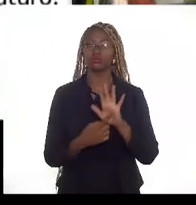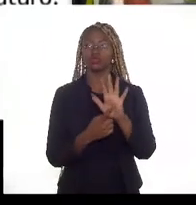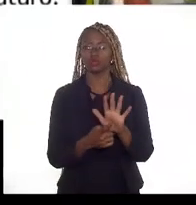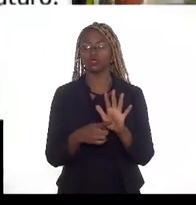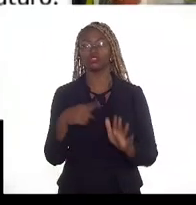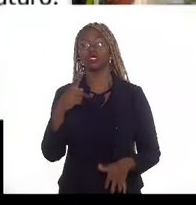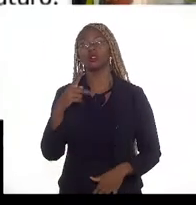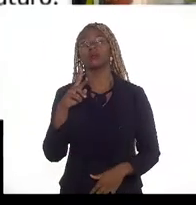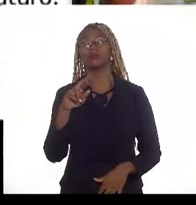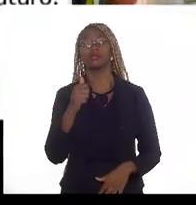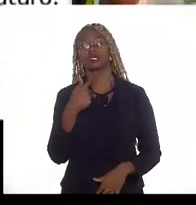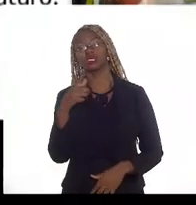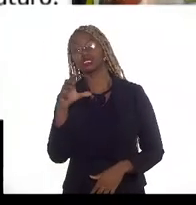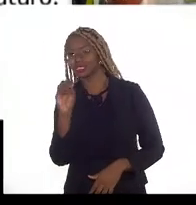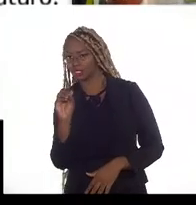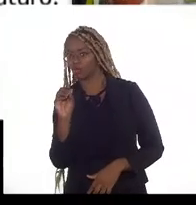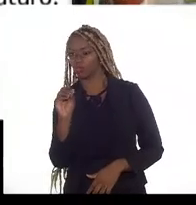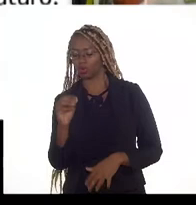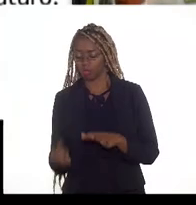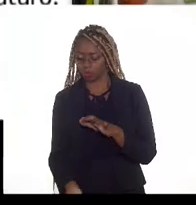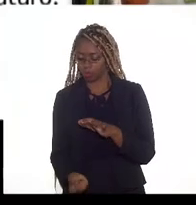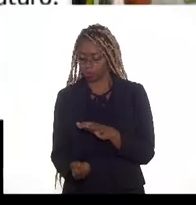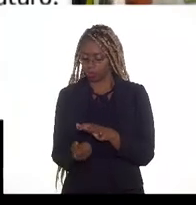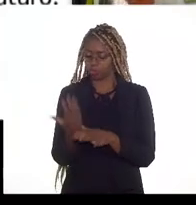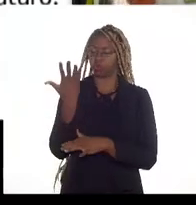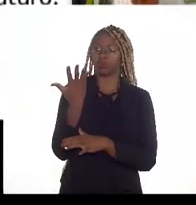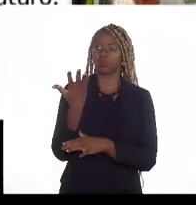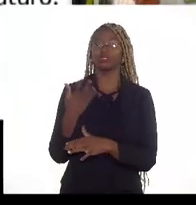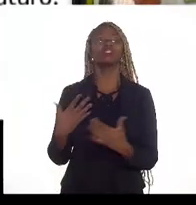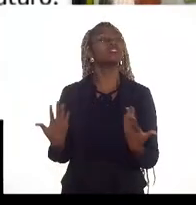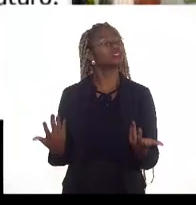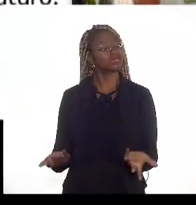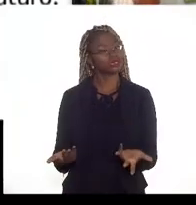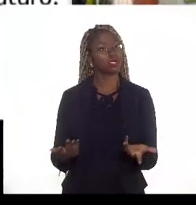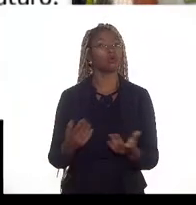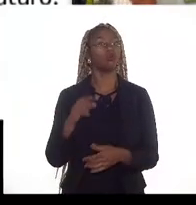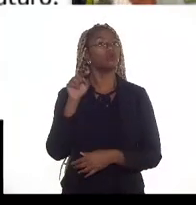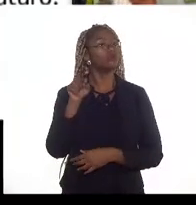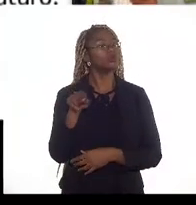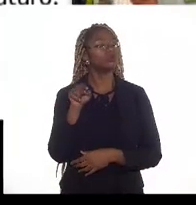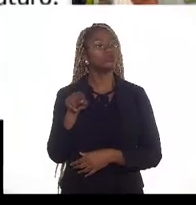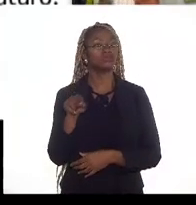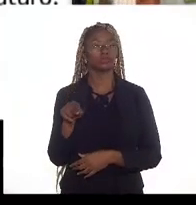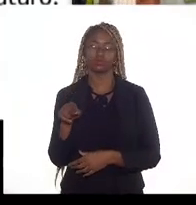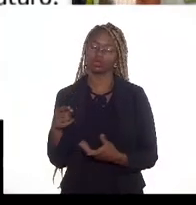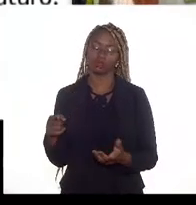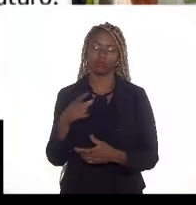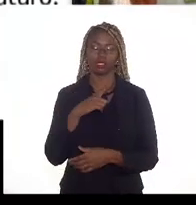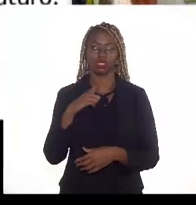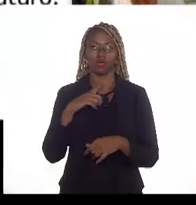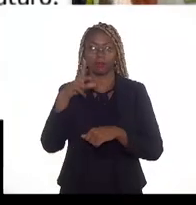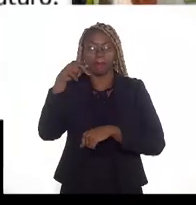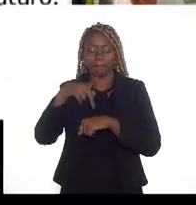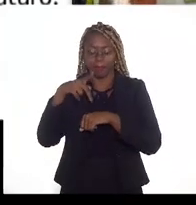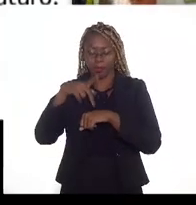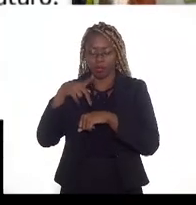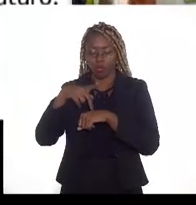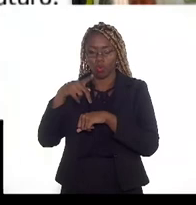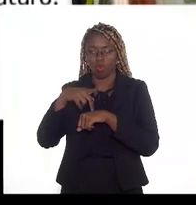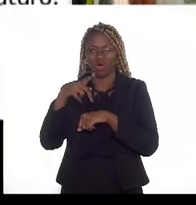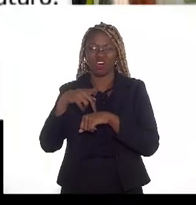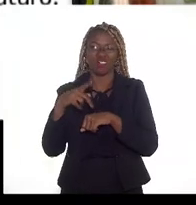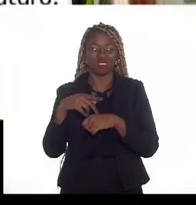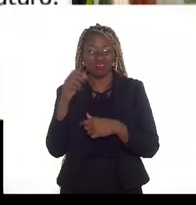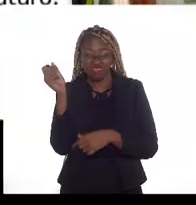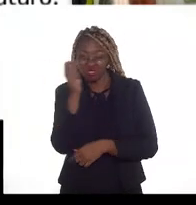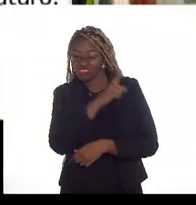reservatório. E para ele conseguir se movimentar dentro de um meio poroso, uma rocha porosa, que é difícil